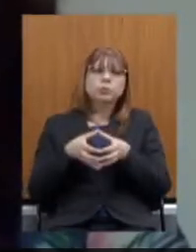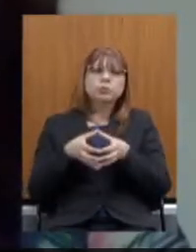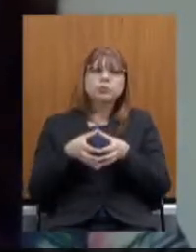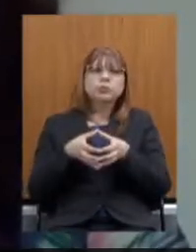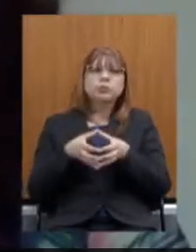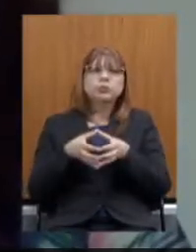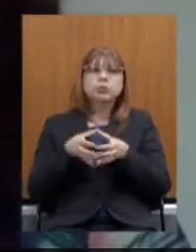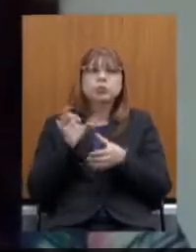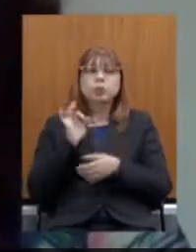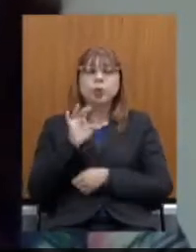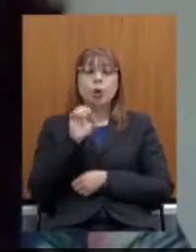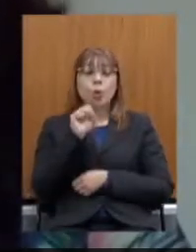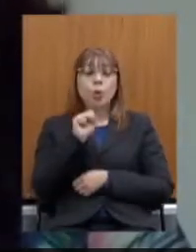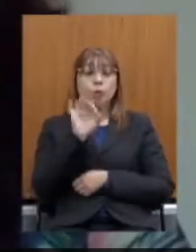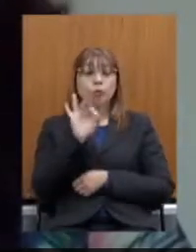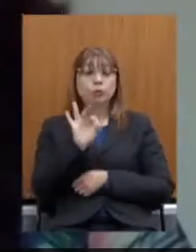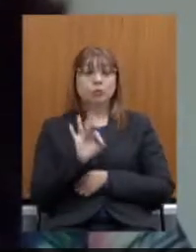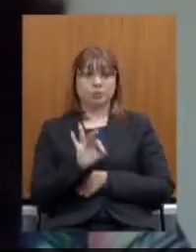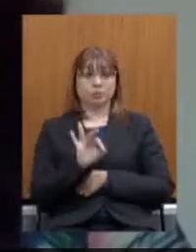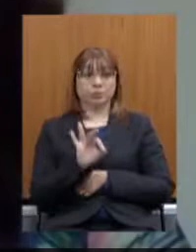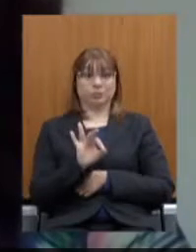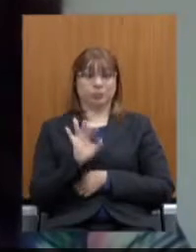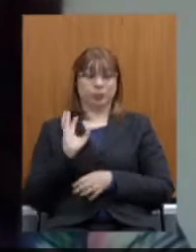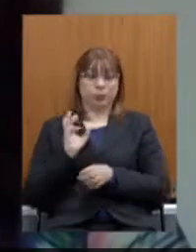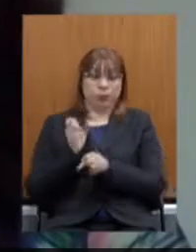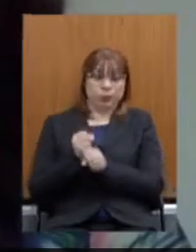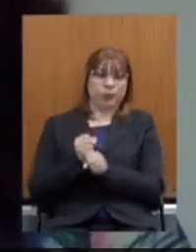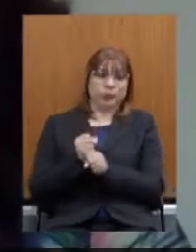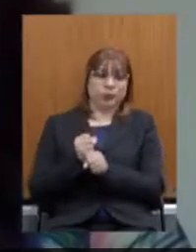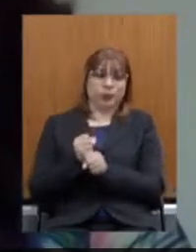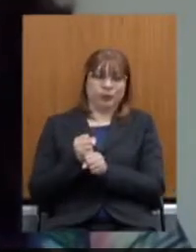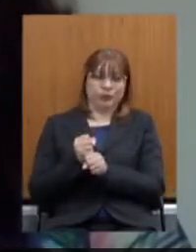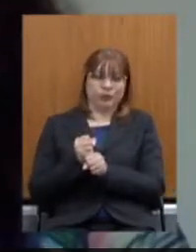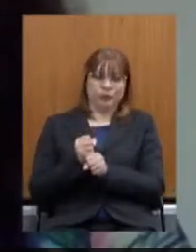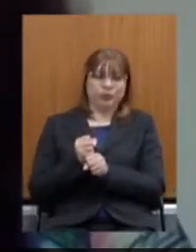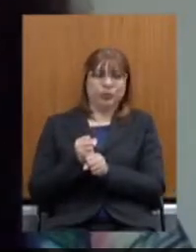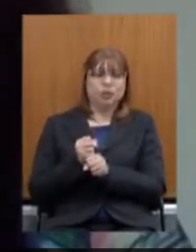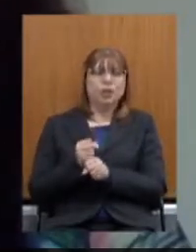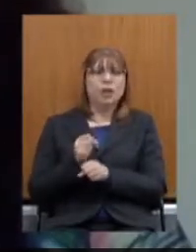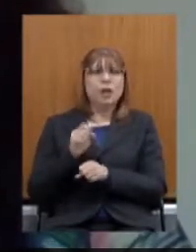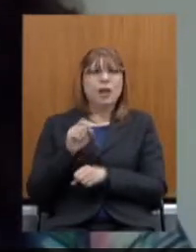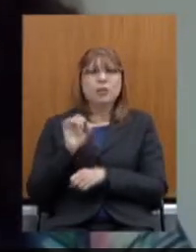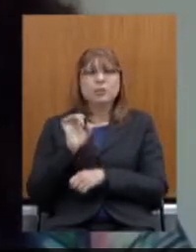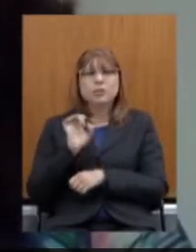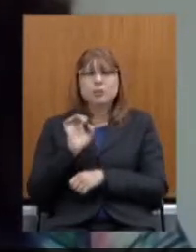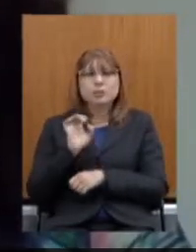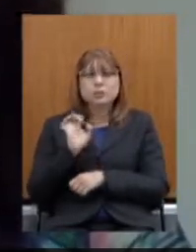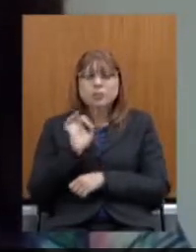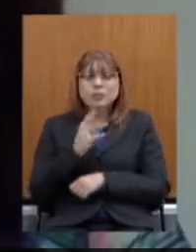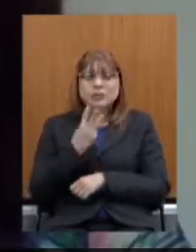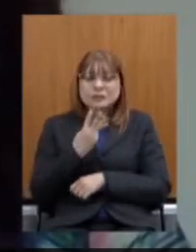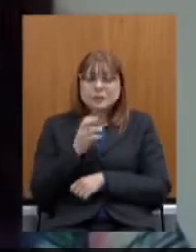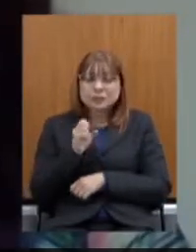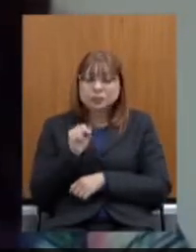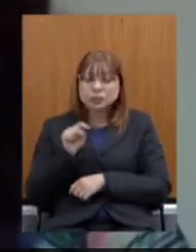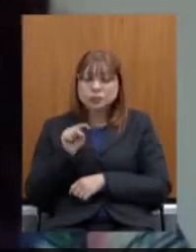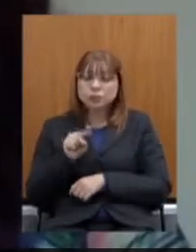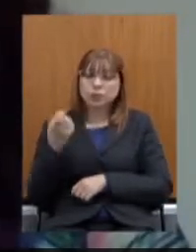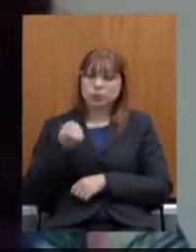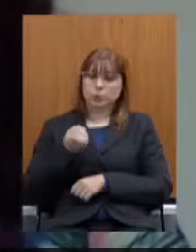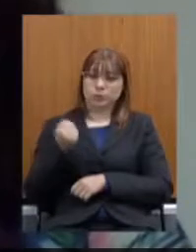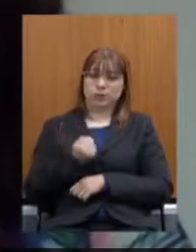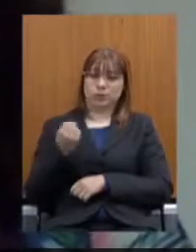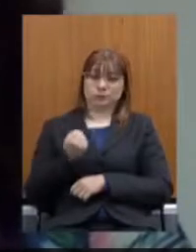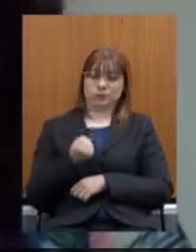8% do total de segurados. São apenas 38 mil pensionistas